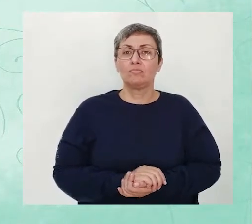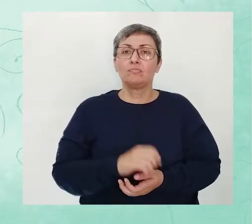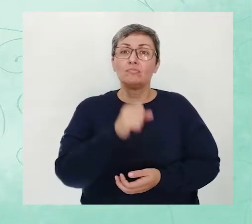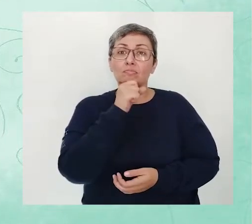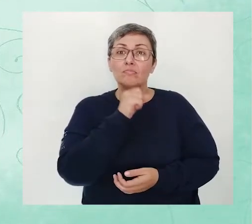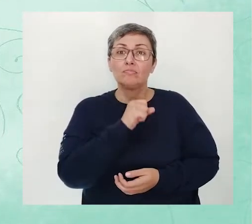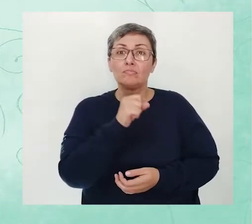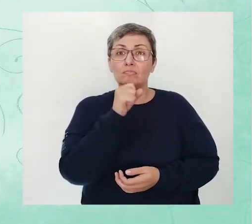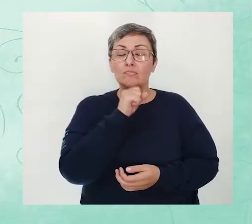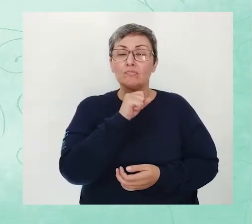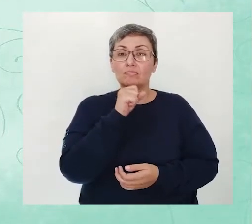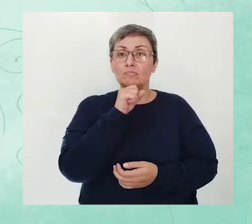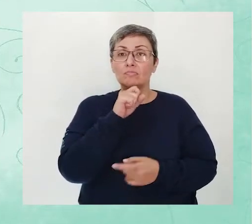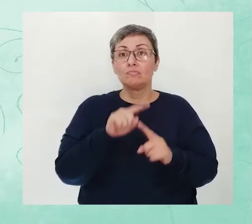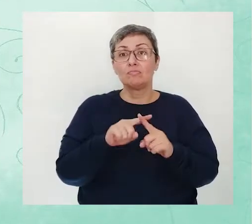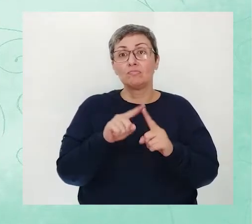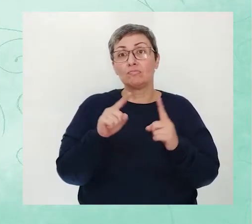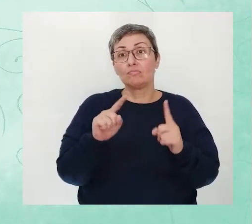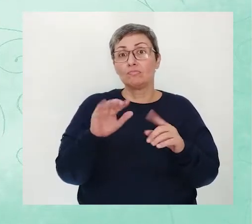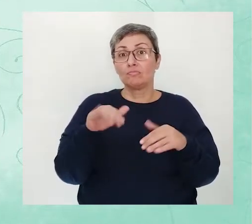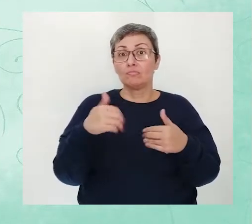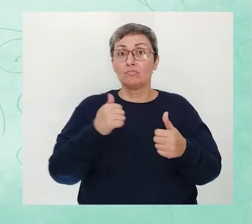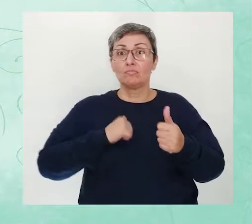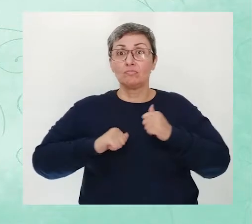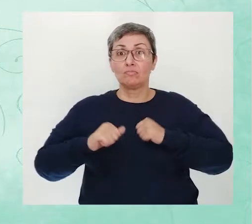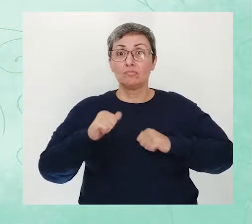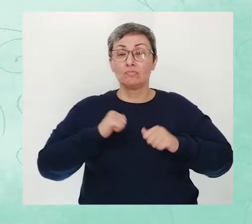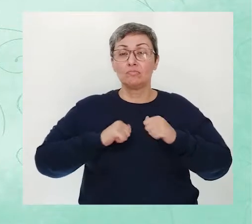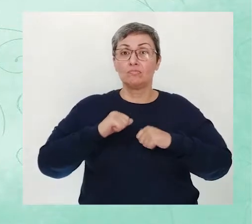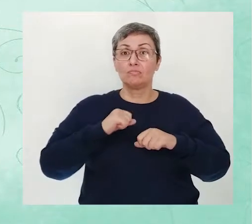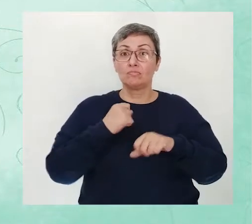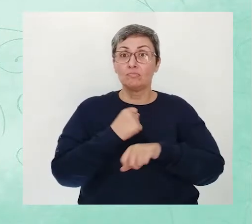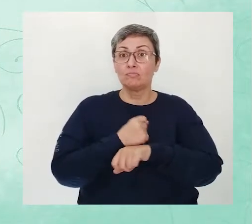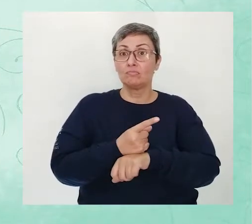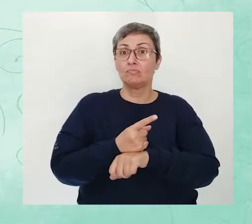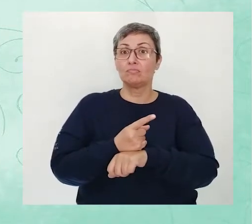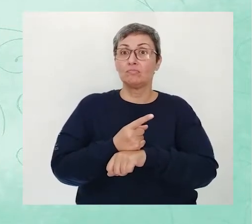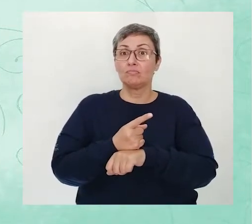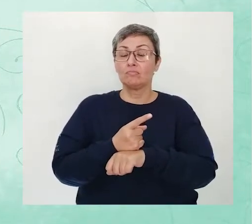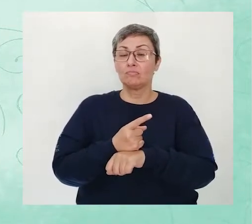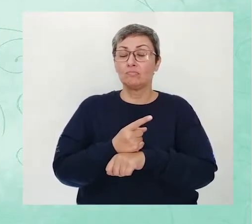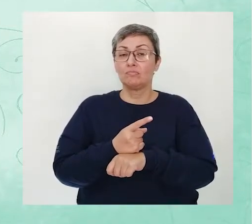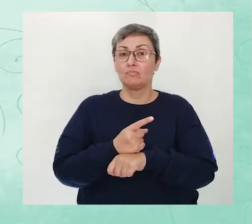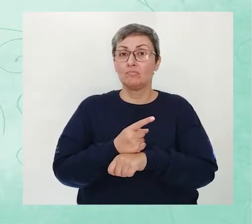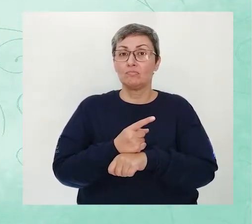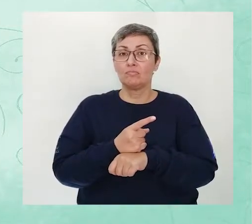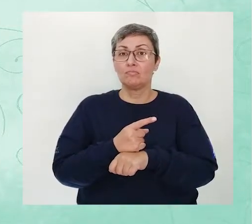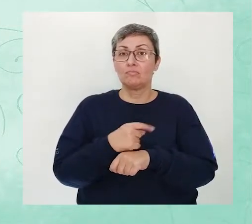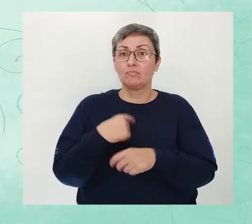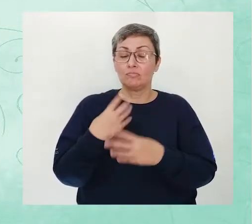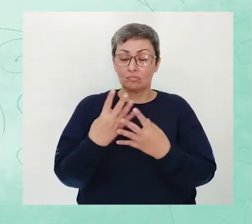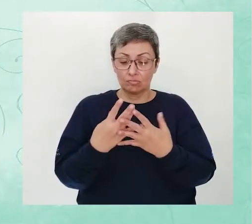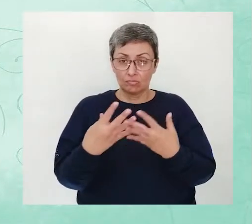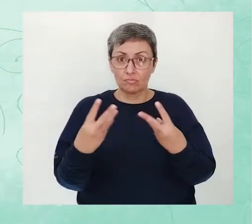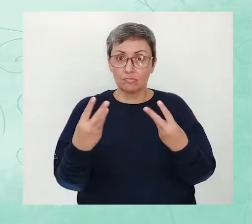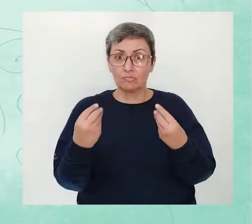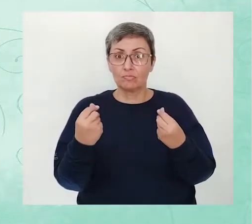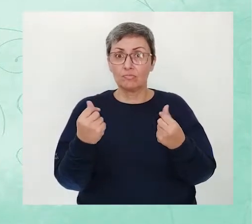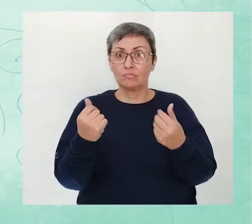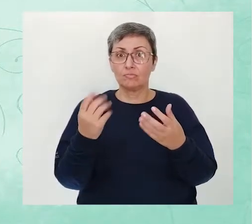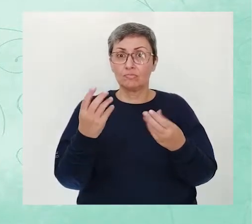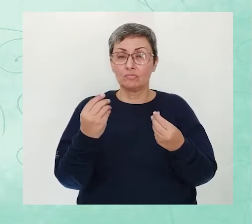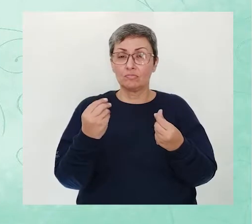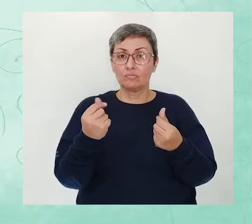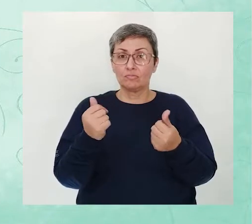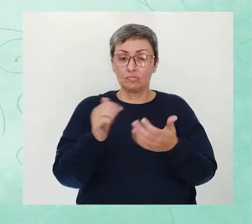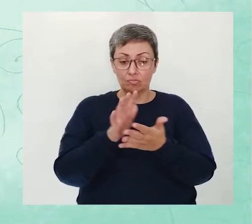Velhos, mas quando ansioso, de repente Nas suas mãos as